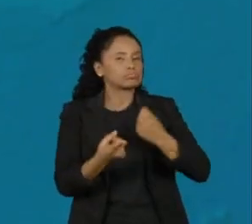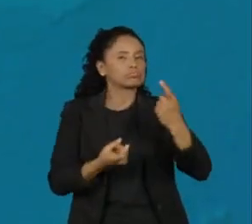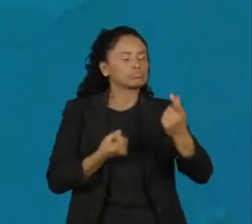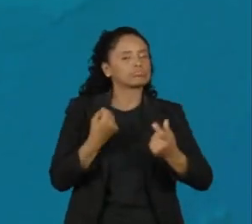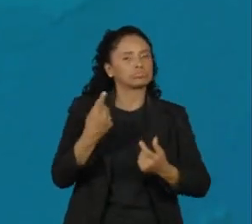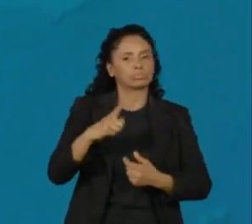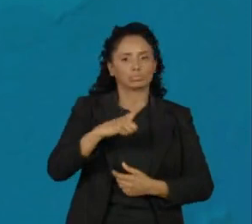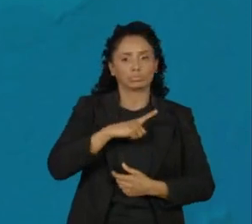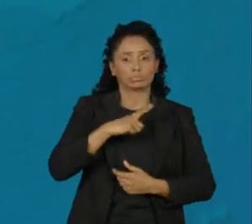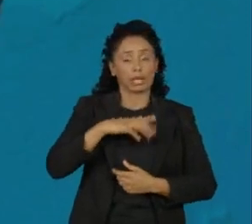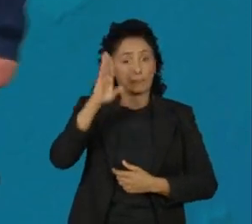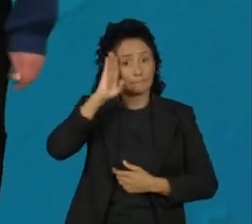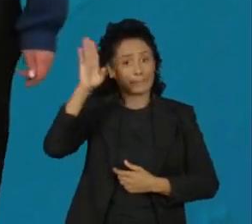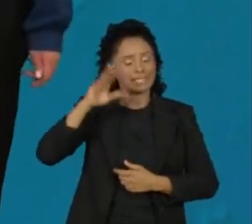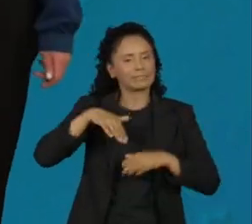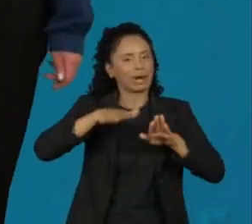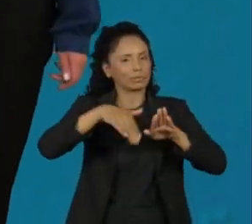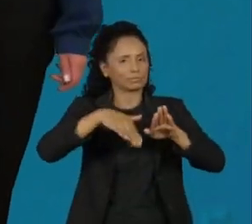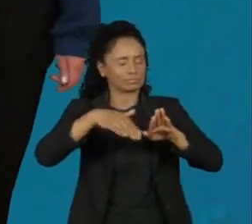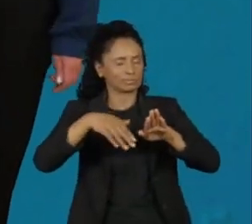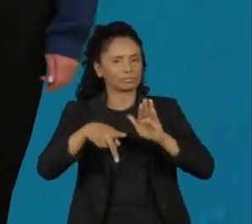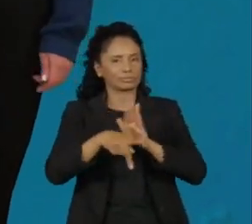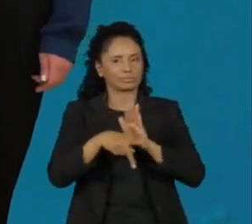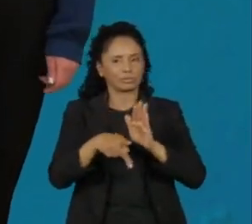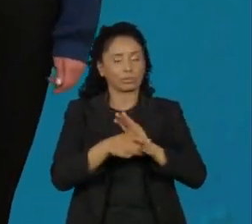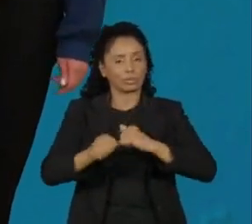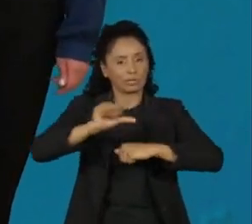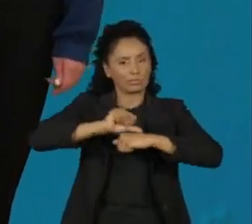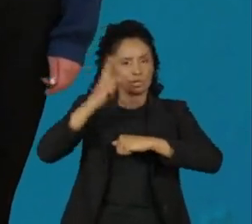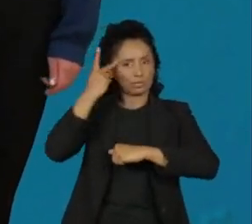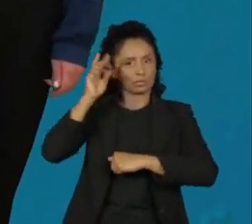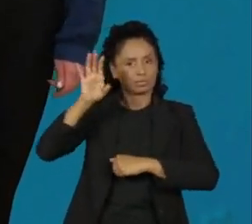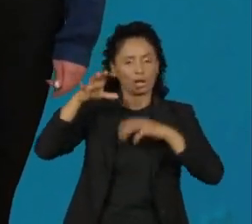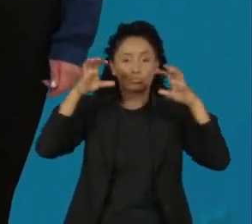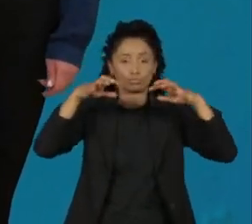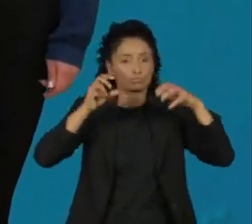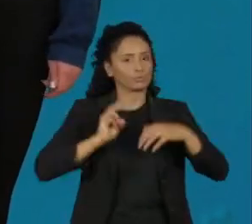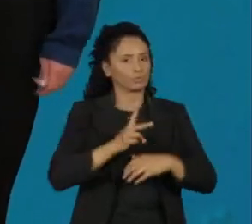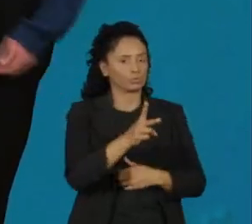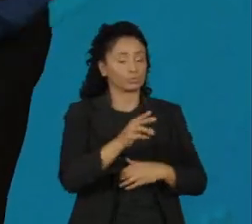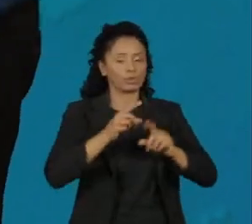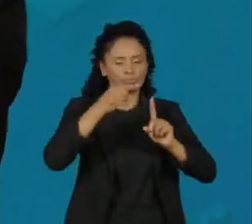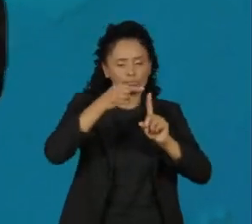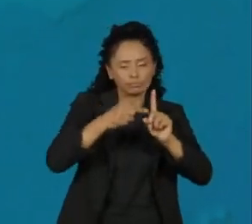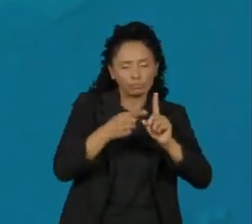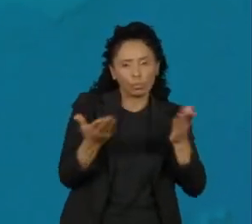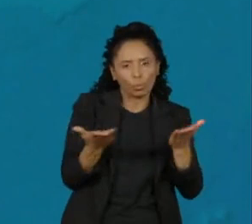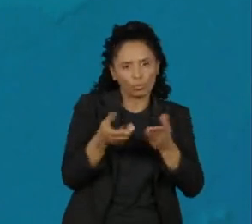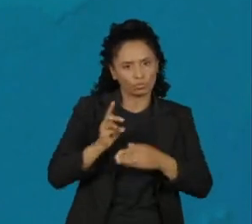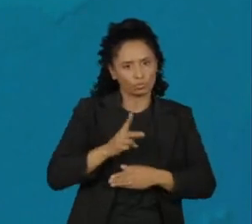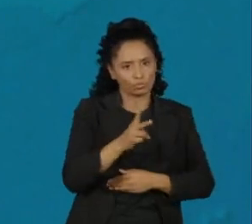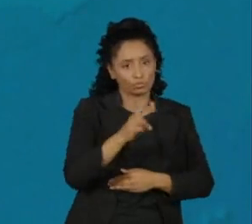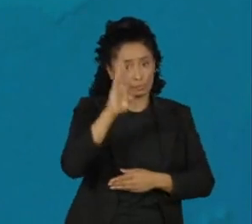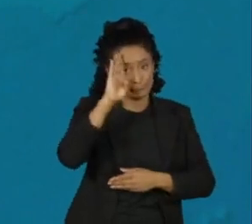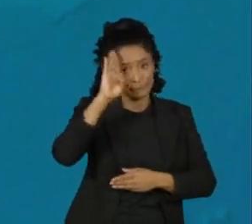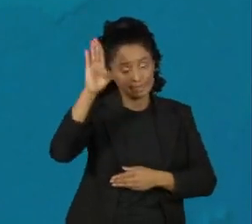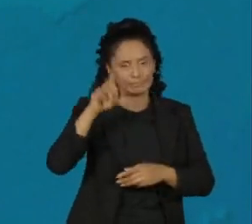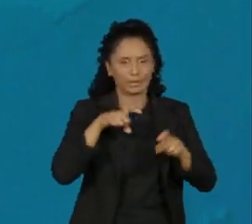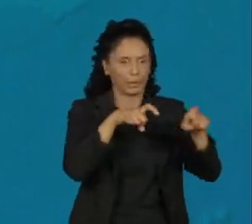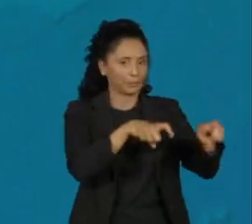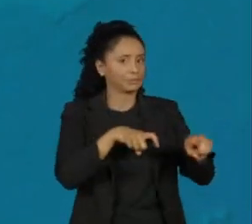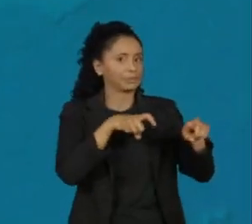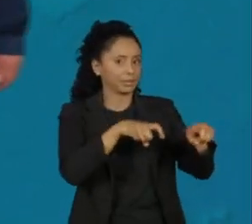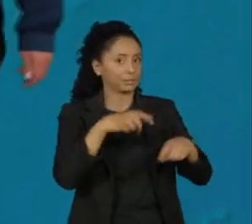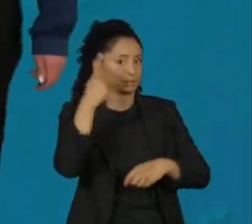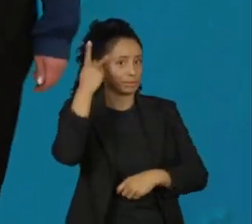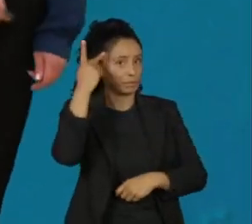principalmente no litoral e na região da capital. As temperaturas ainda continuam baixas hoje, principalmente no interior. Mesmo com a